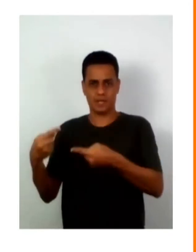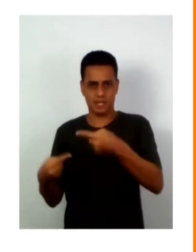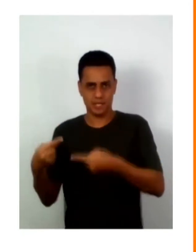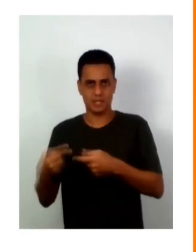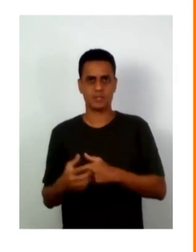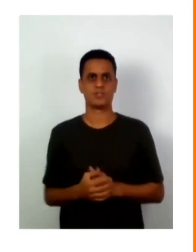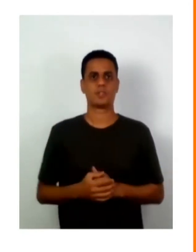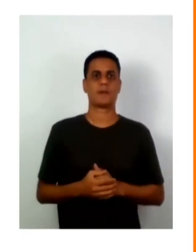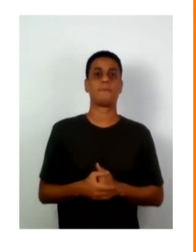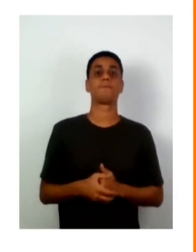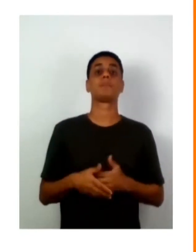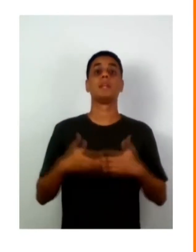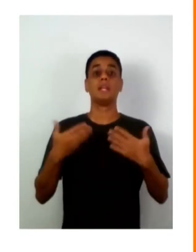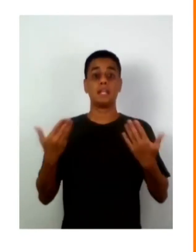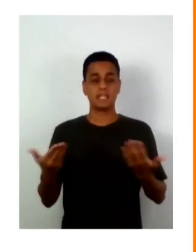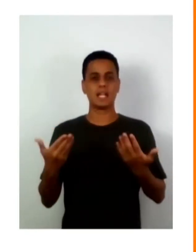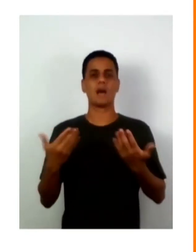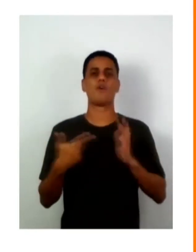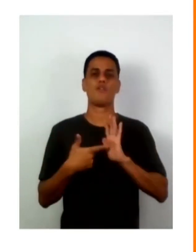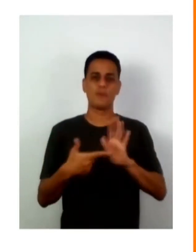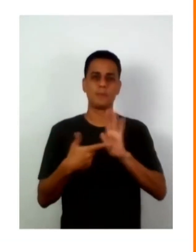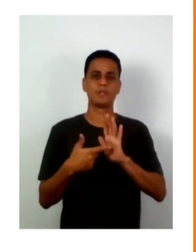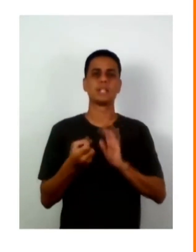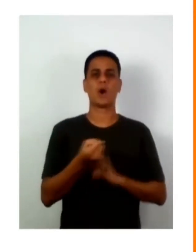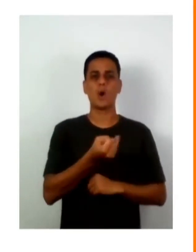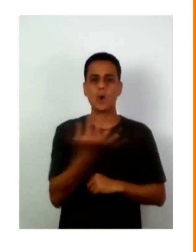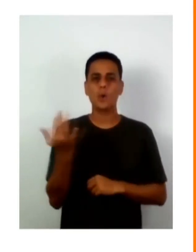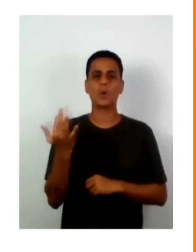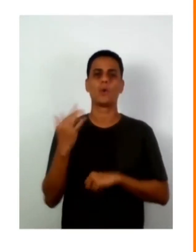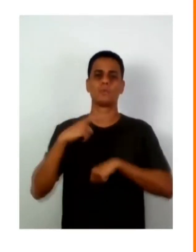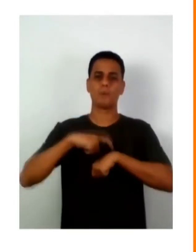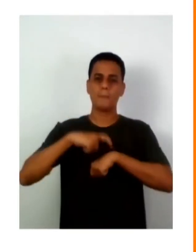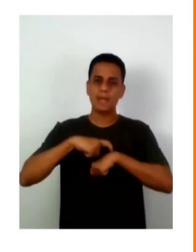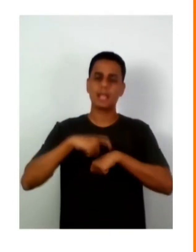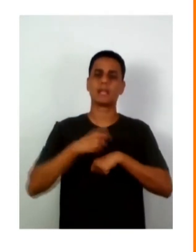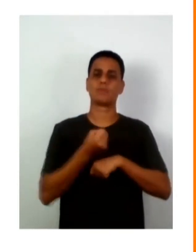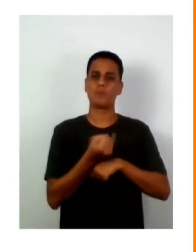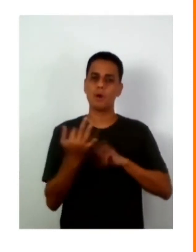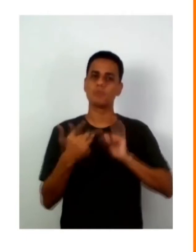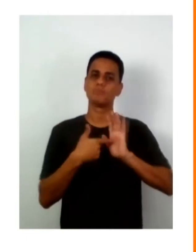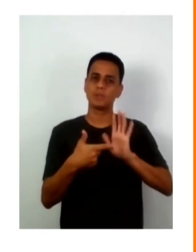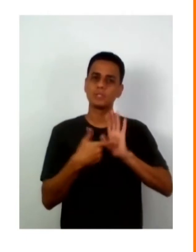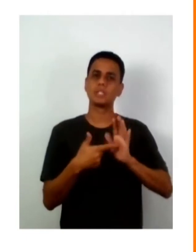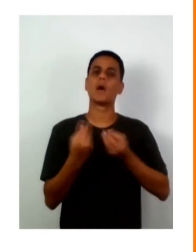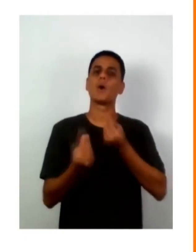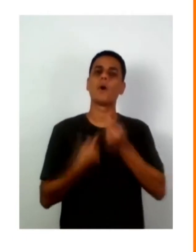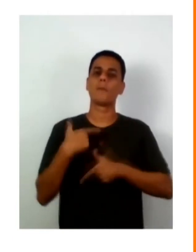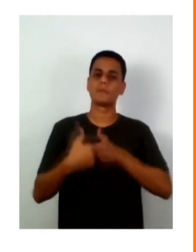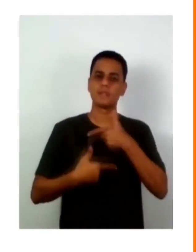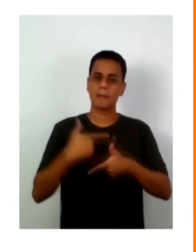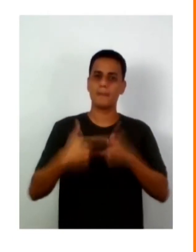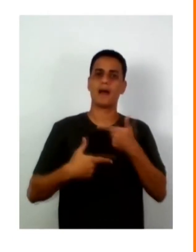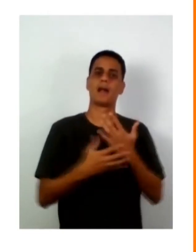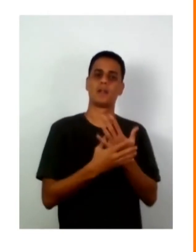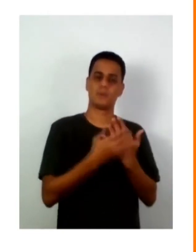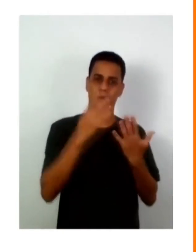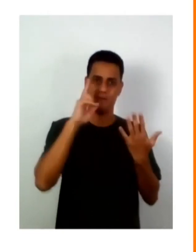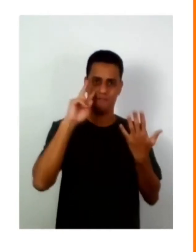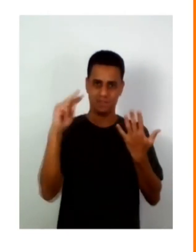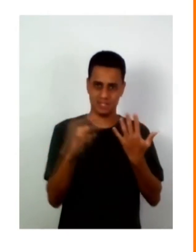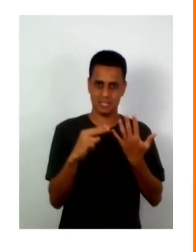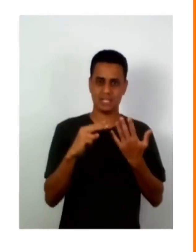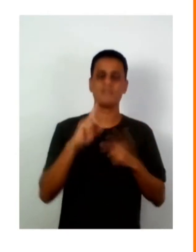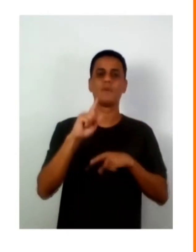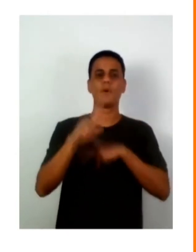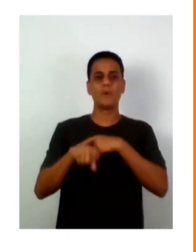também política e econômica. Então, aqui vou compartilhar algumas imagens desses momentos